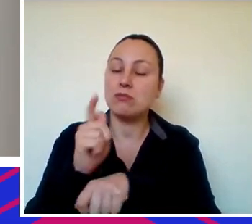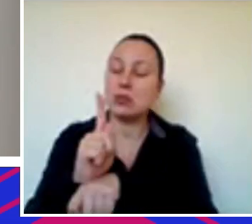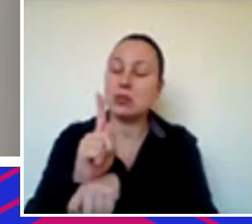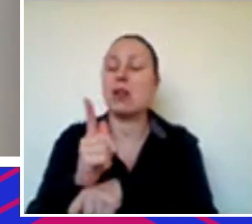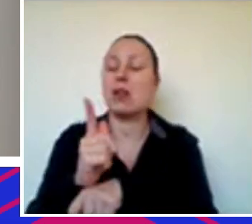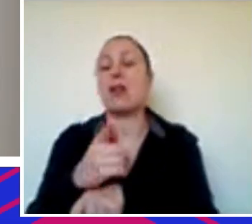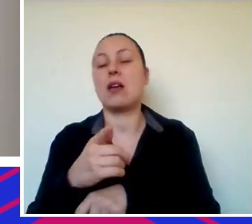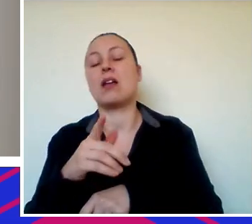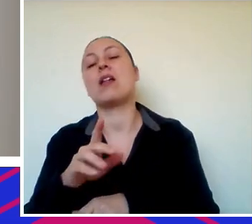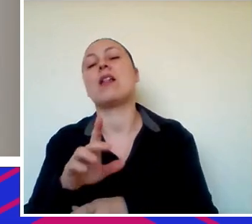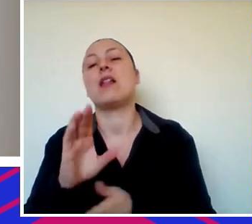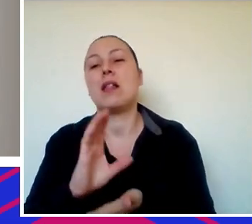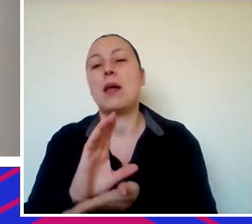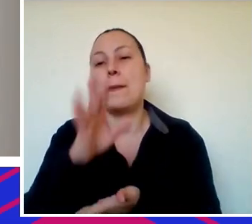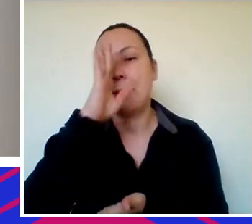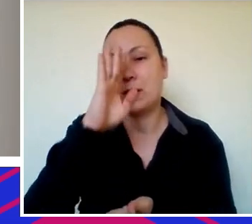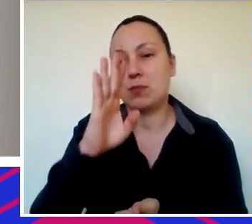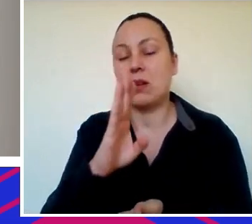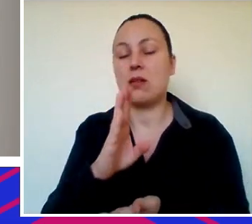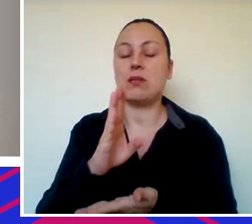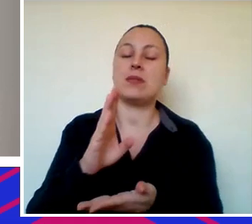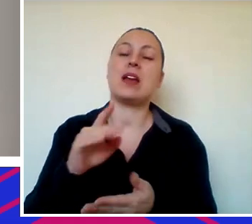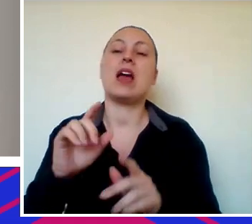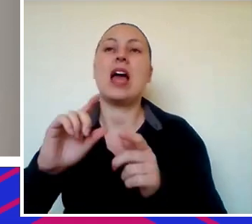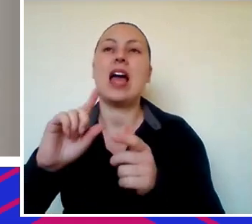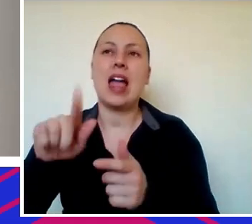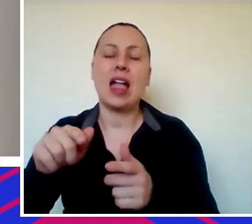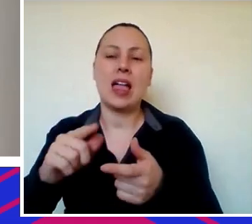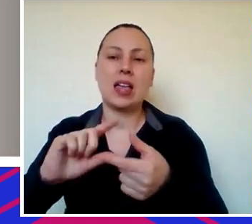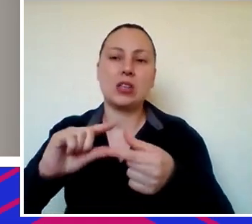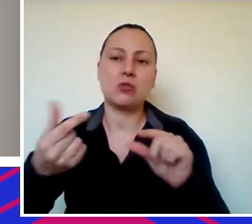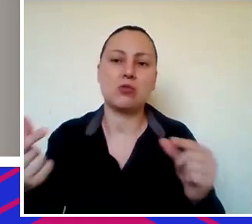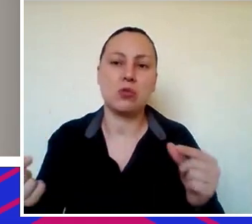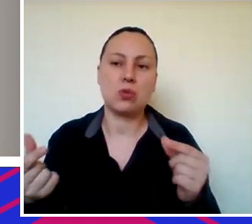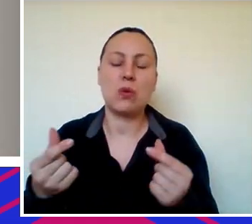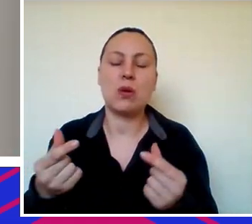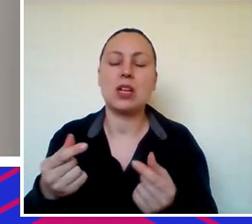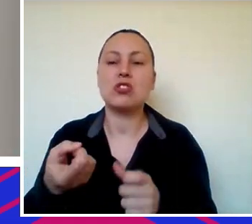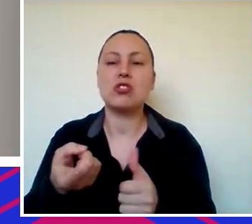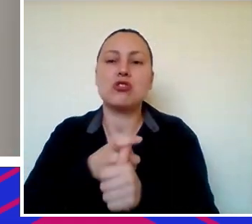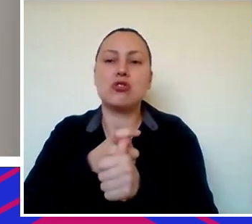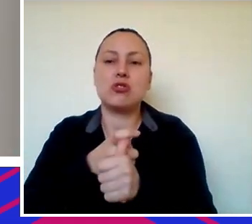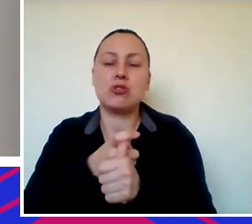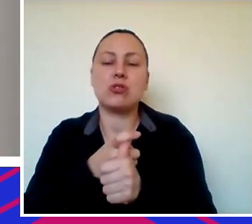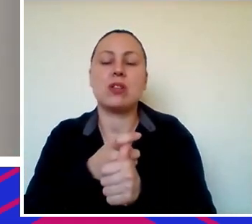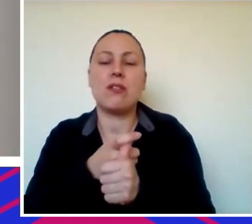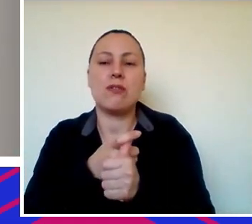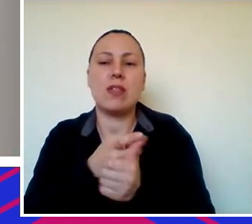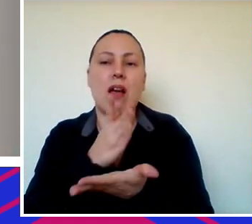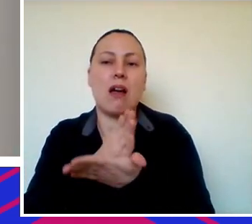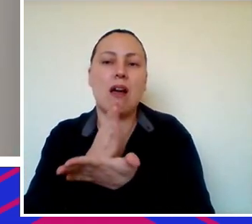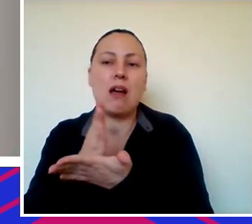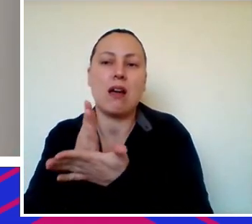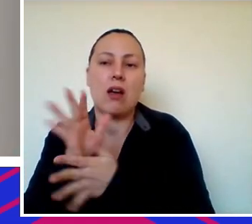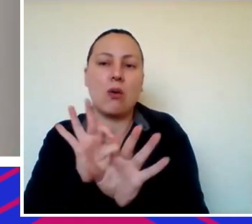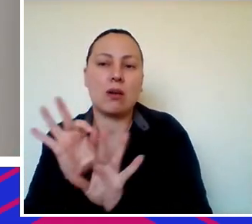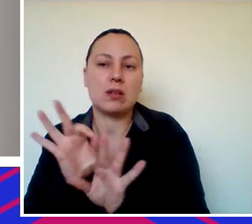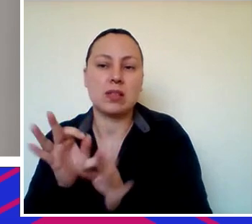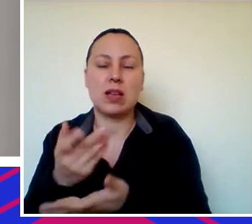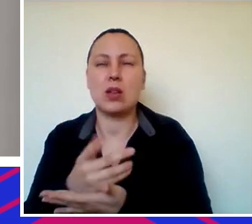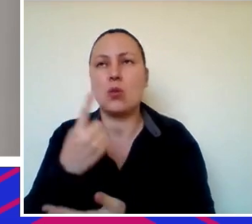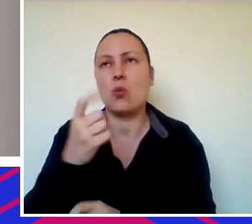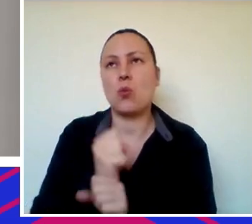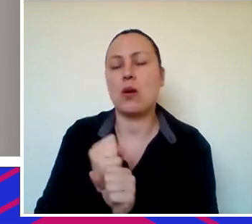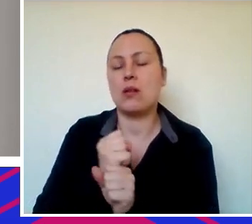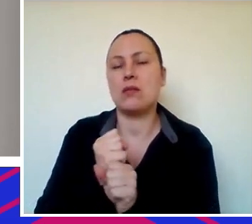em Venture Debt no Brasil, que é basicamente uma estrutura de dívida customizada para startups. Então, a gente vem aí há um ano,